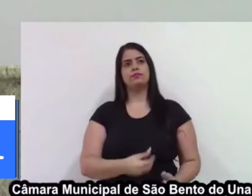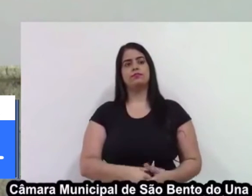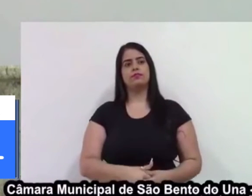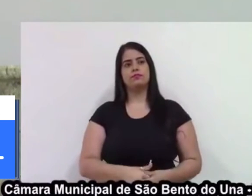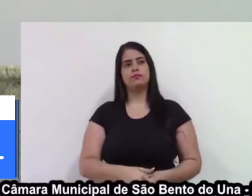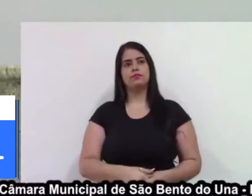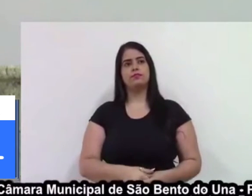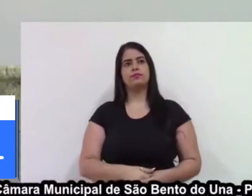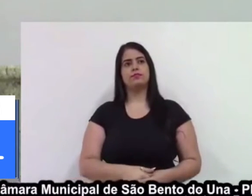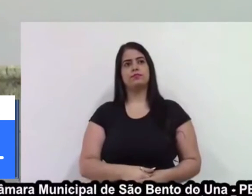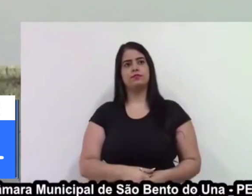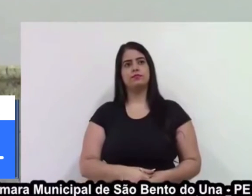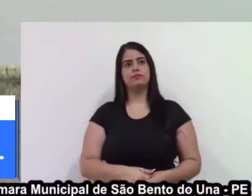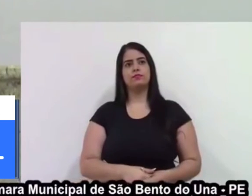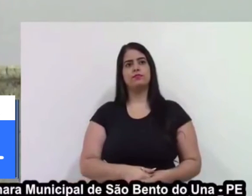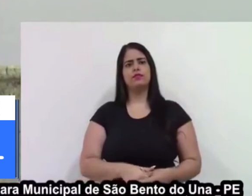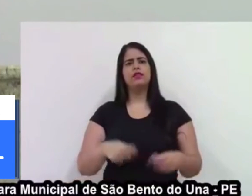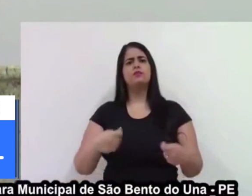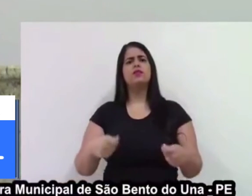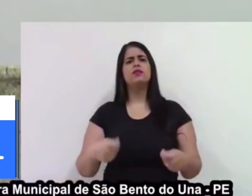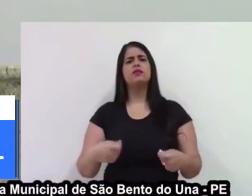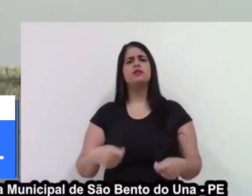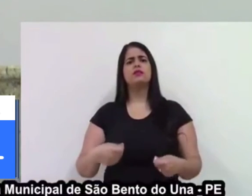daquele que precisa tanto,